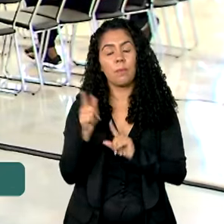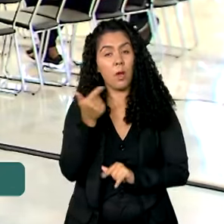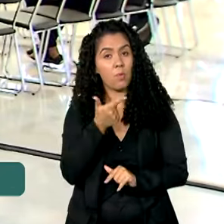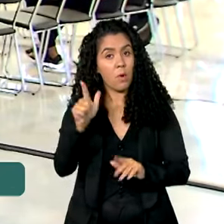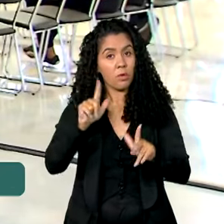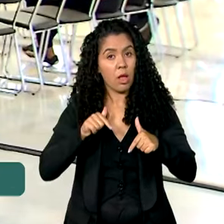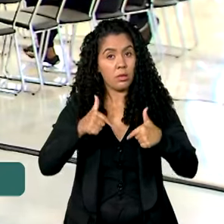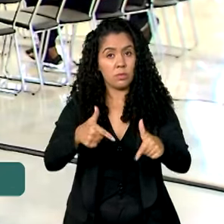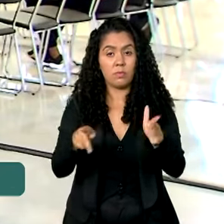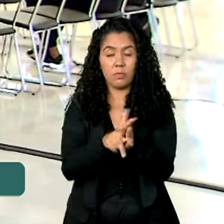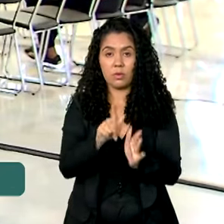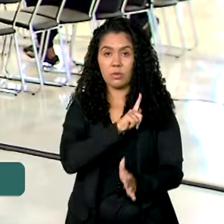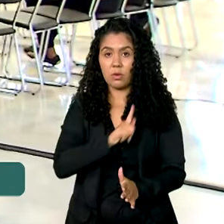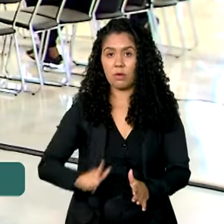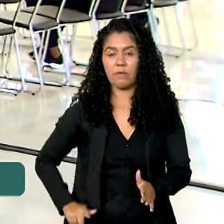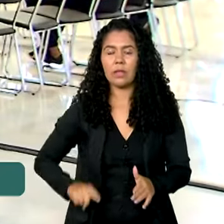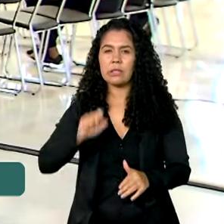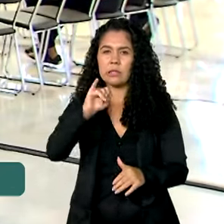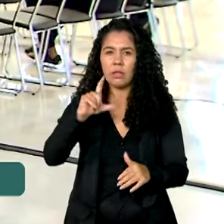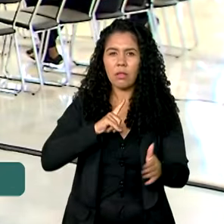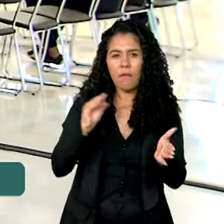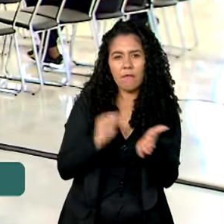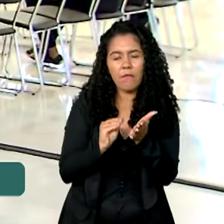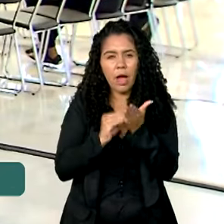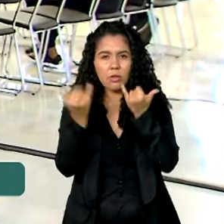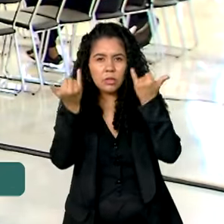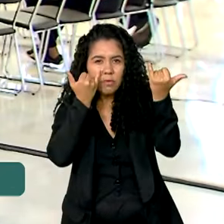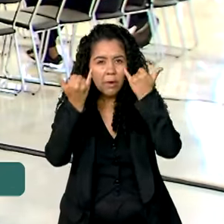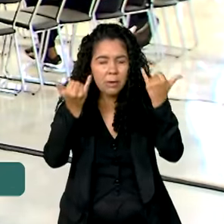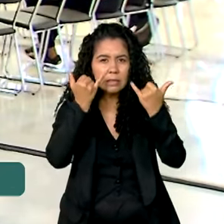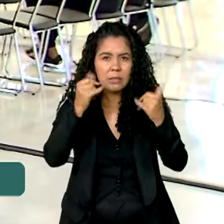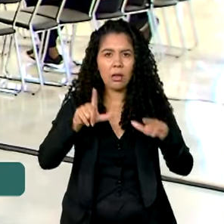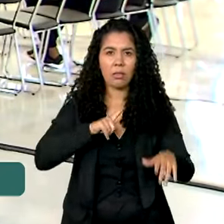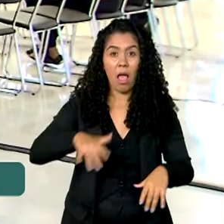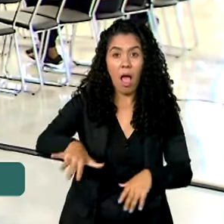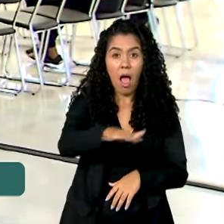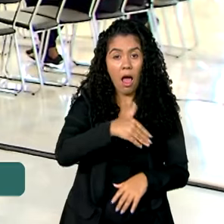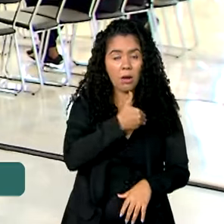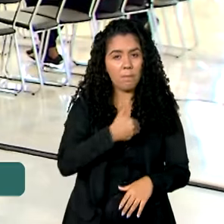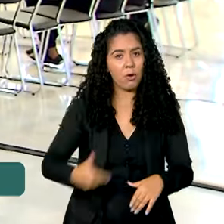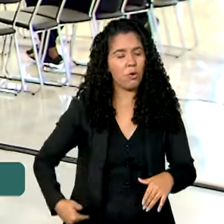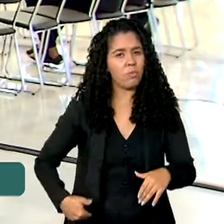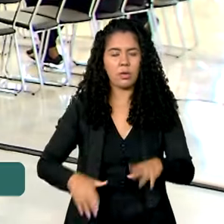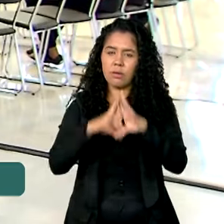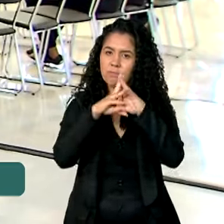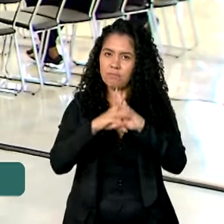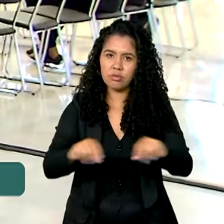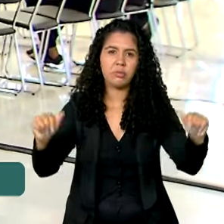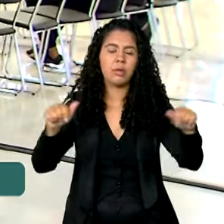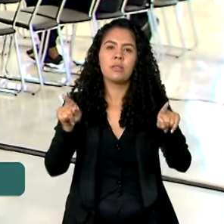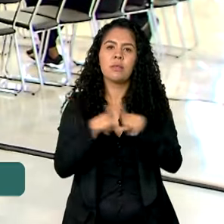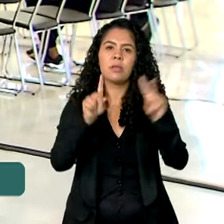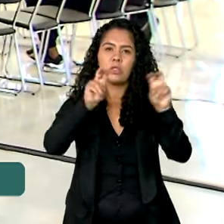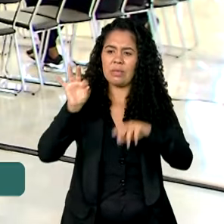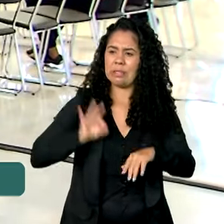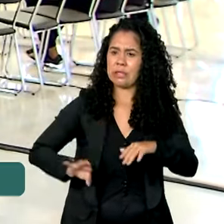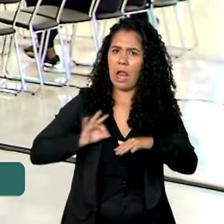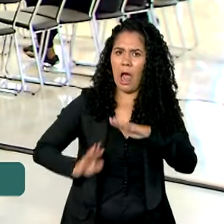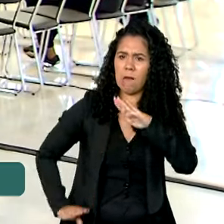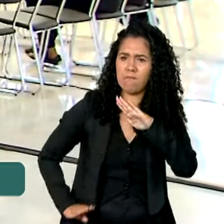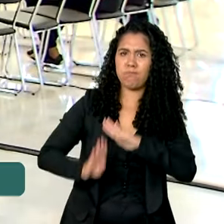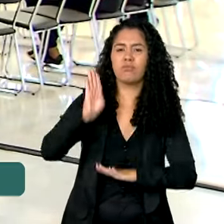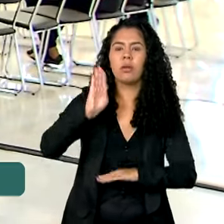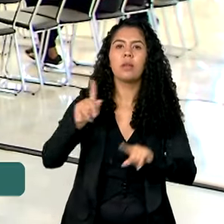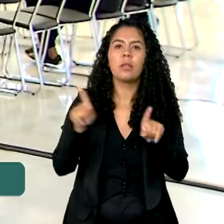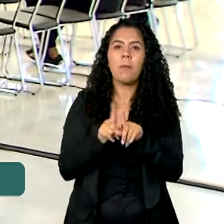do governo é corrigir distorções no setor público. Isso inclui acabar com super salários e ajustar regras de